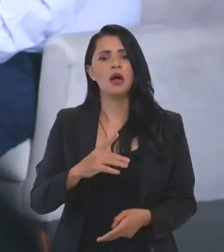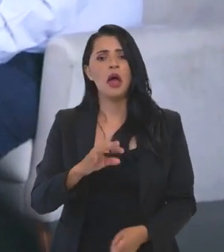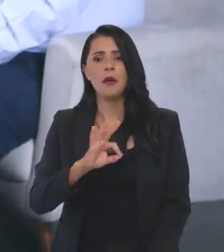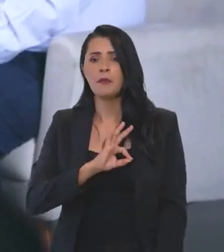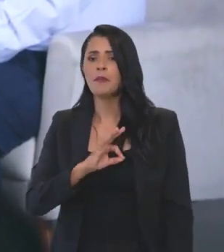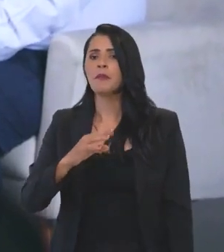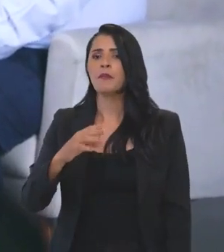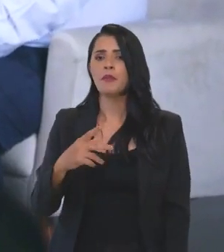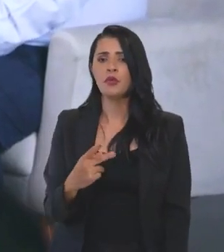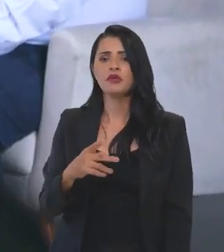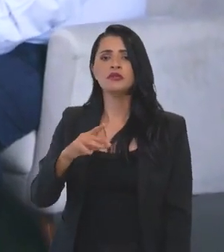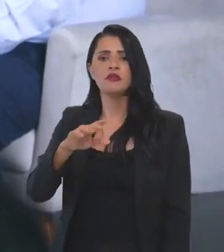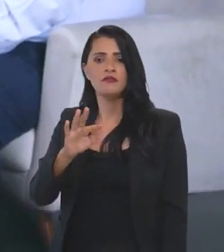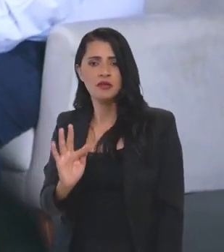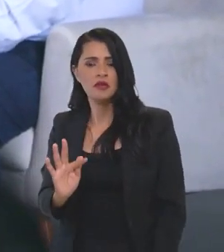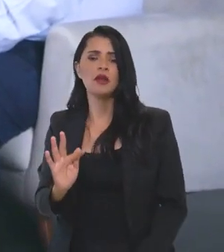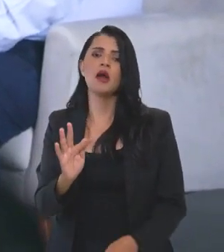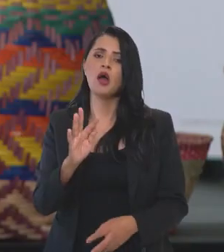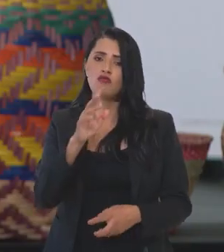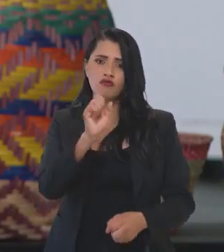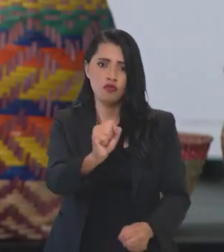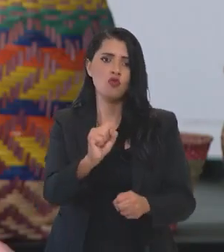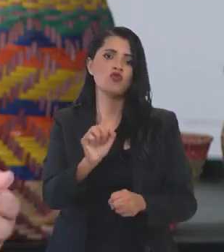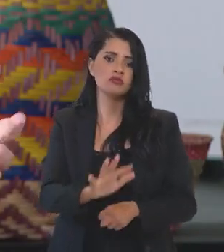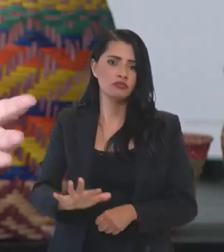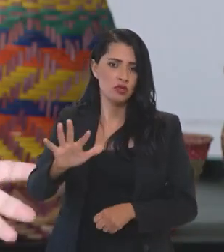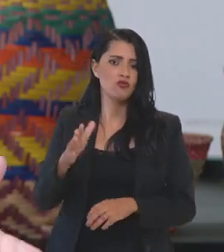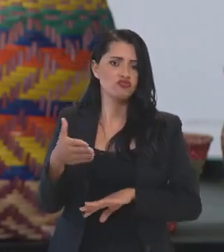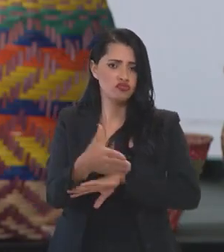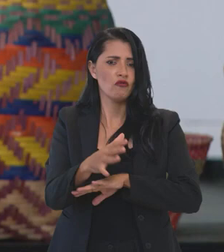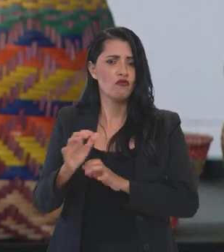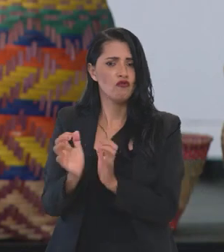como a Polícia Federal, a Força Nacional,